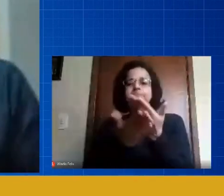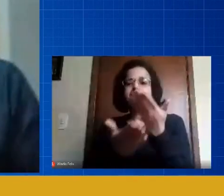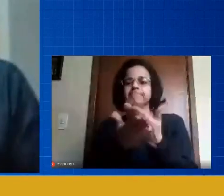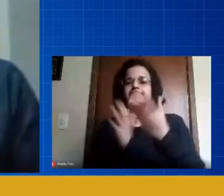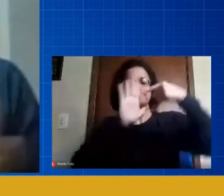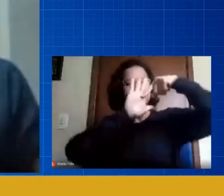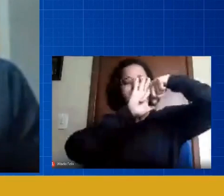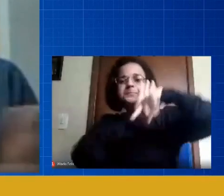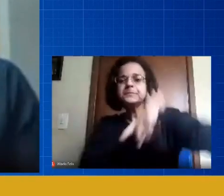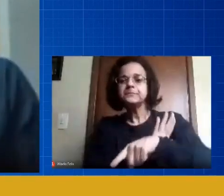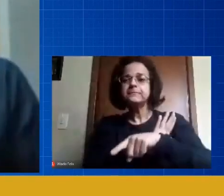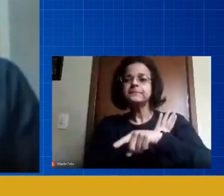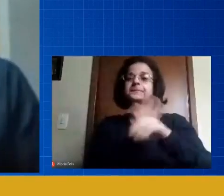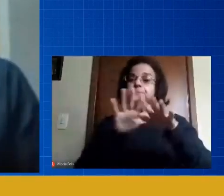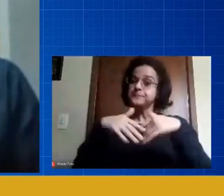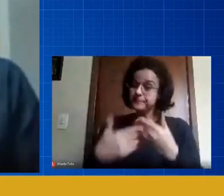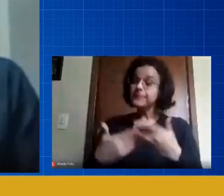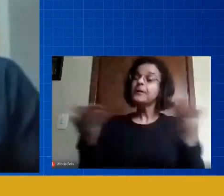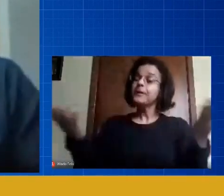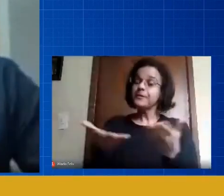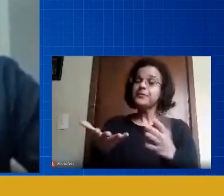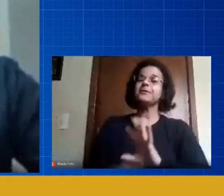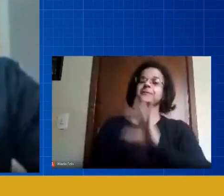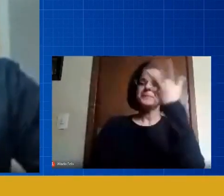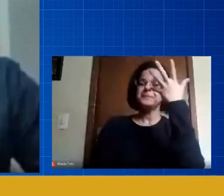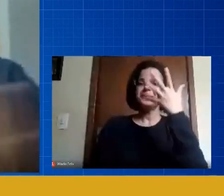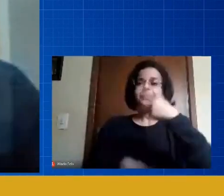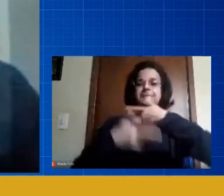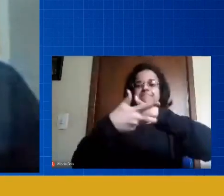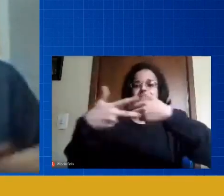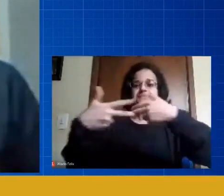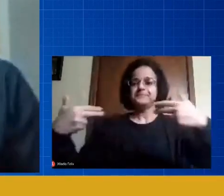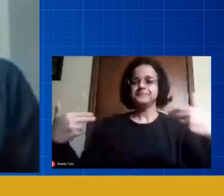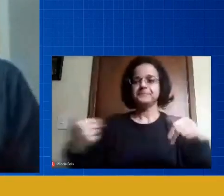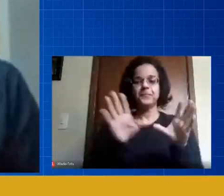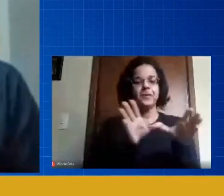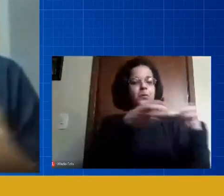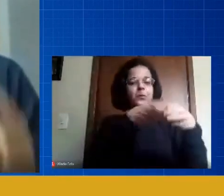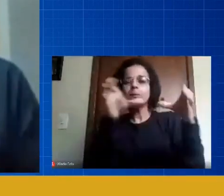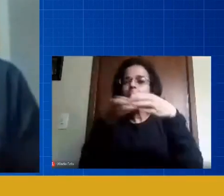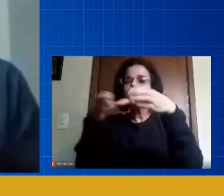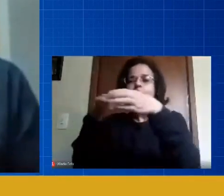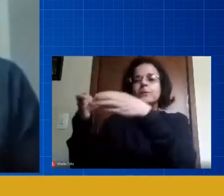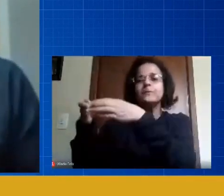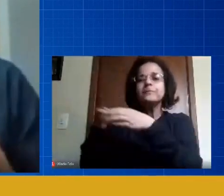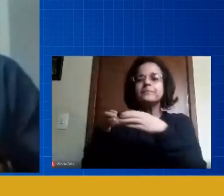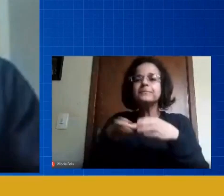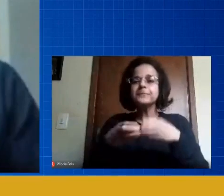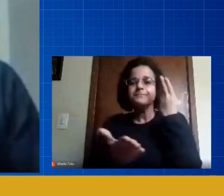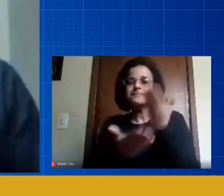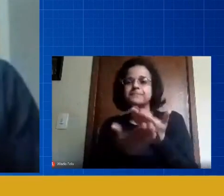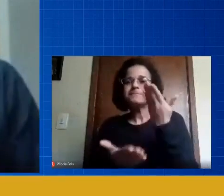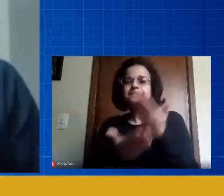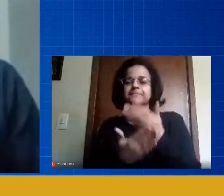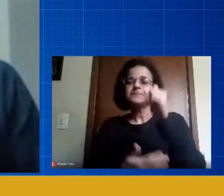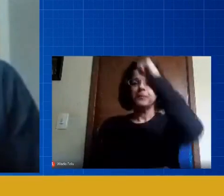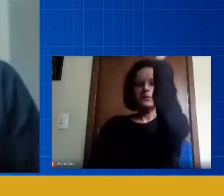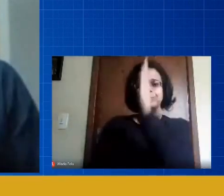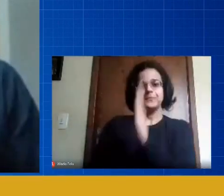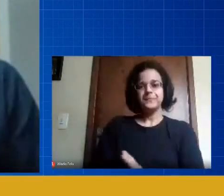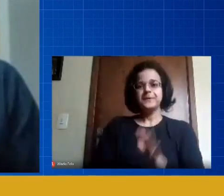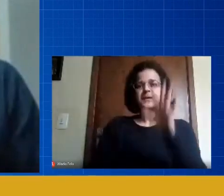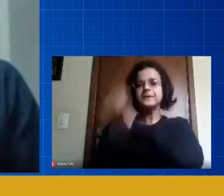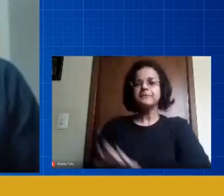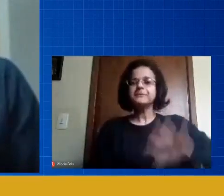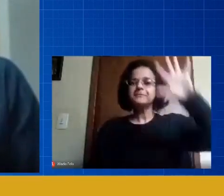aprofundar, enfim, e é o que está acontecendo, diversos grupos de estudo no Brasil inteiro estão usando as lives do